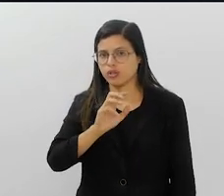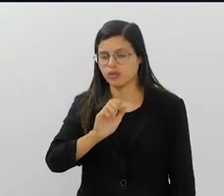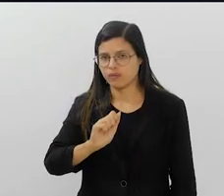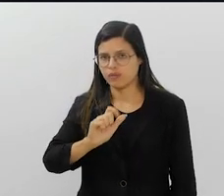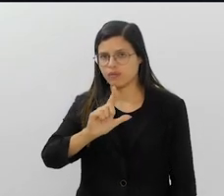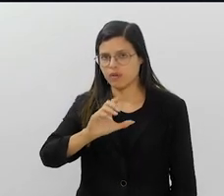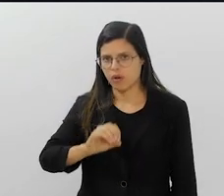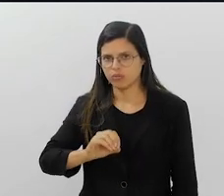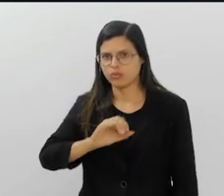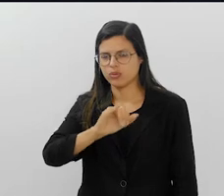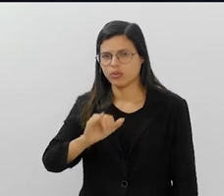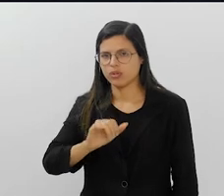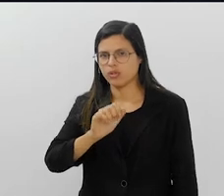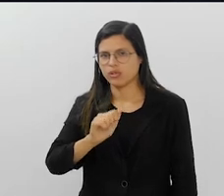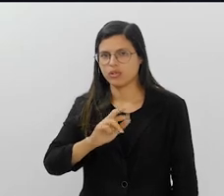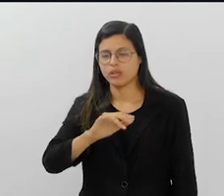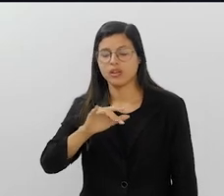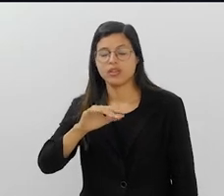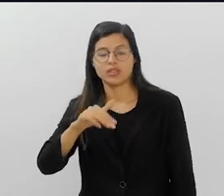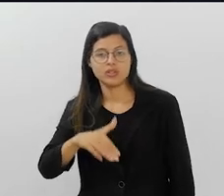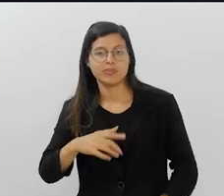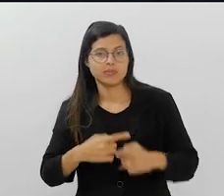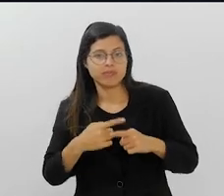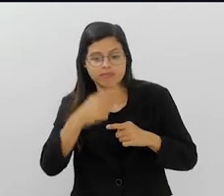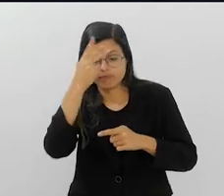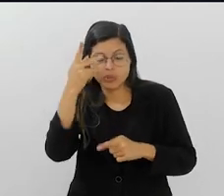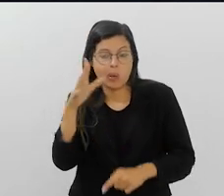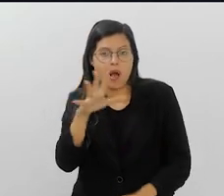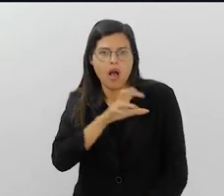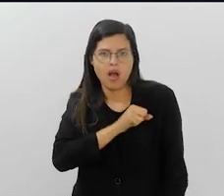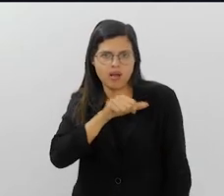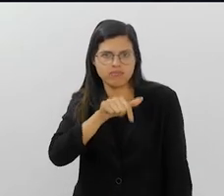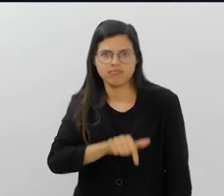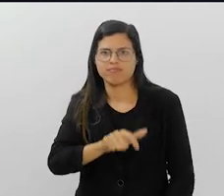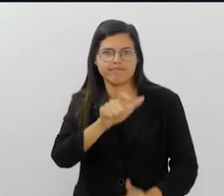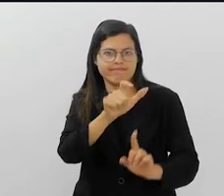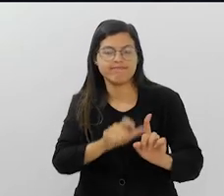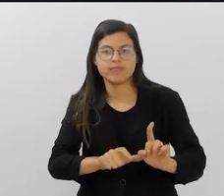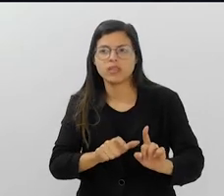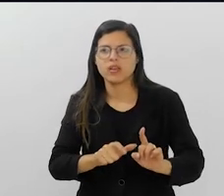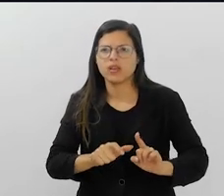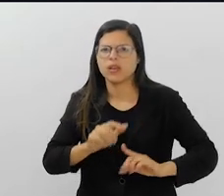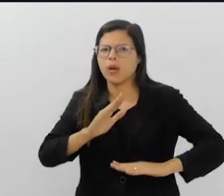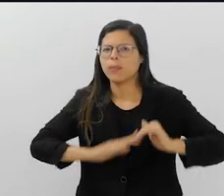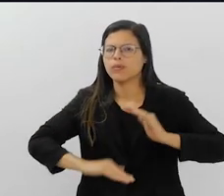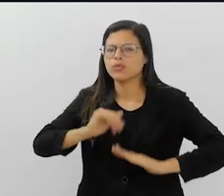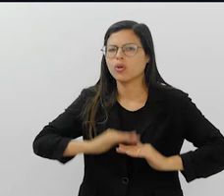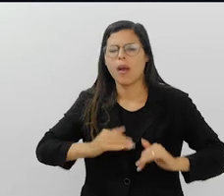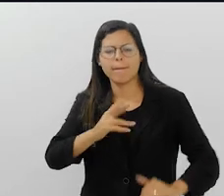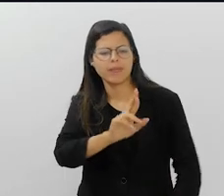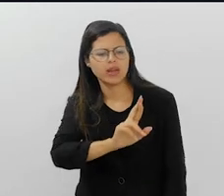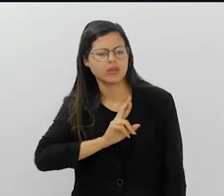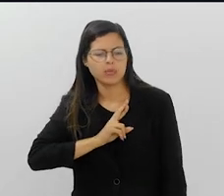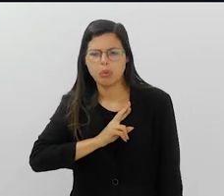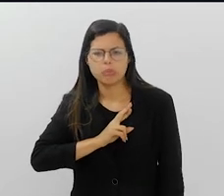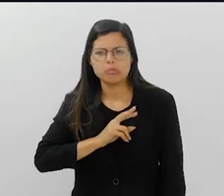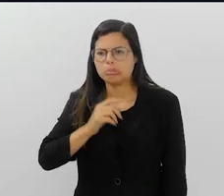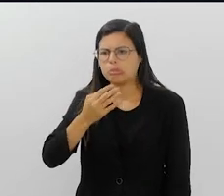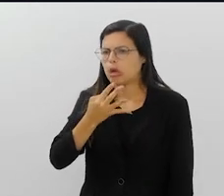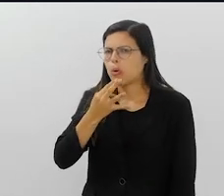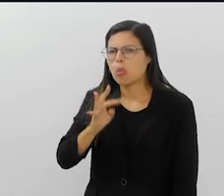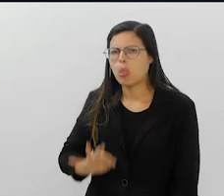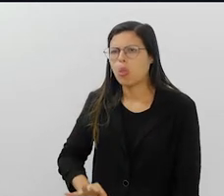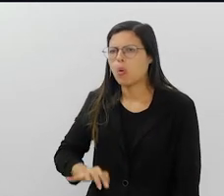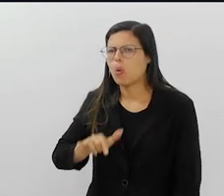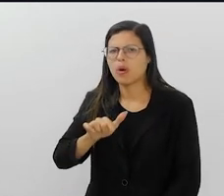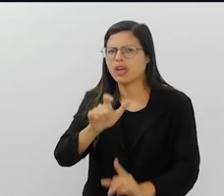Porque a escola adora o Oswaldo Jardim. O Fernando Horta adora o Oswaldo Jardim. E a profissional falou assim para mim, eu não sei quem